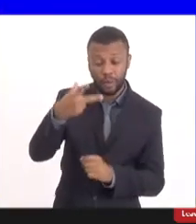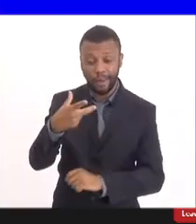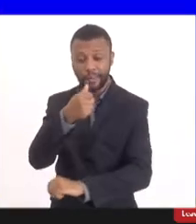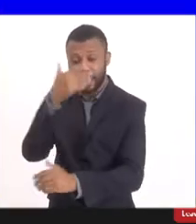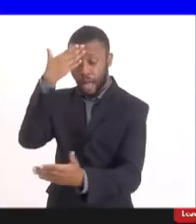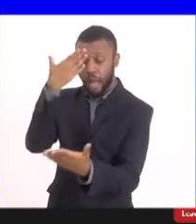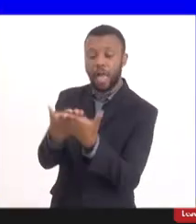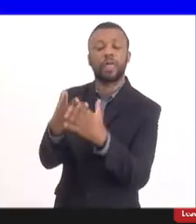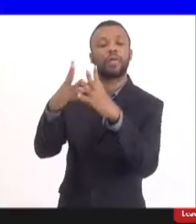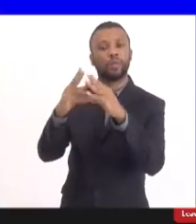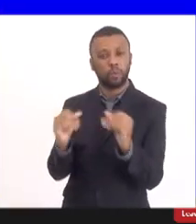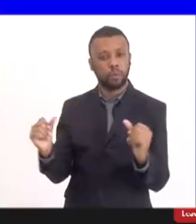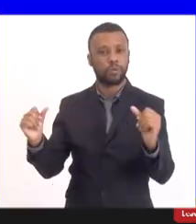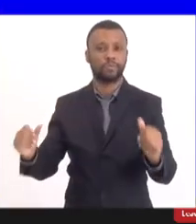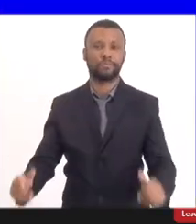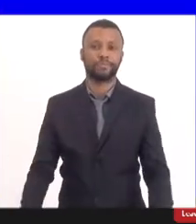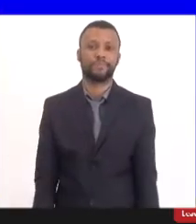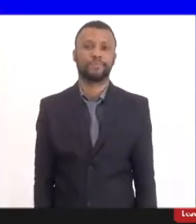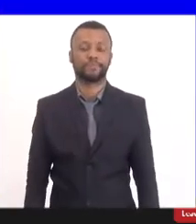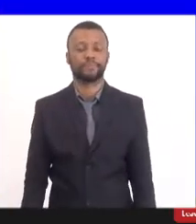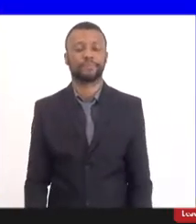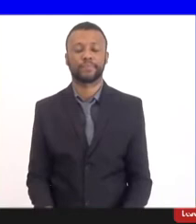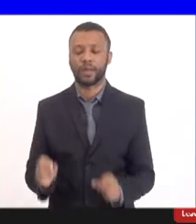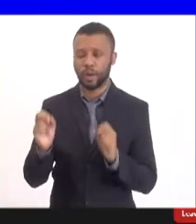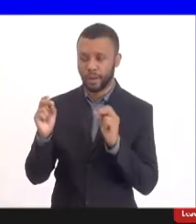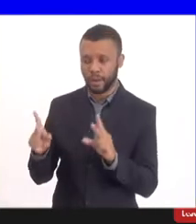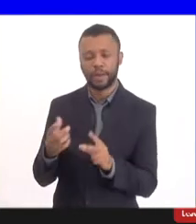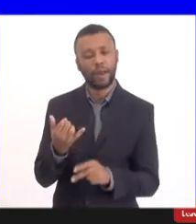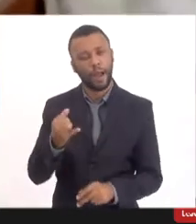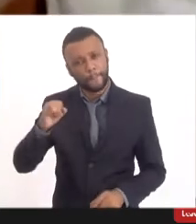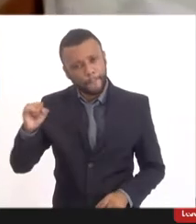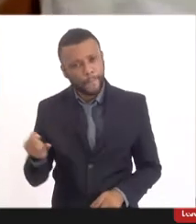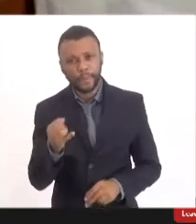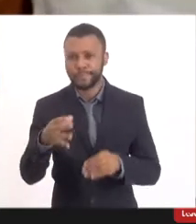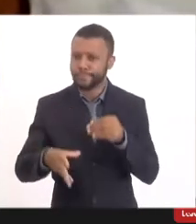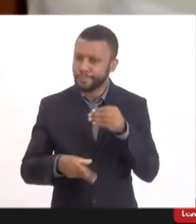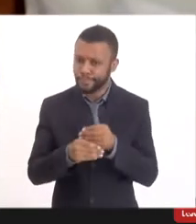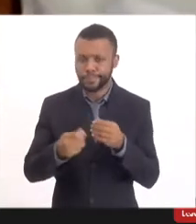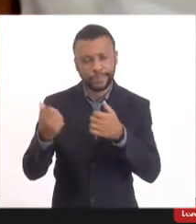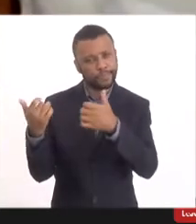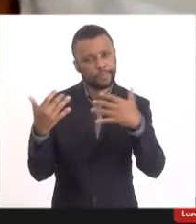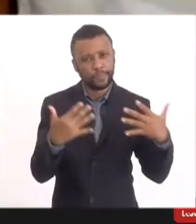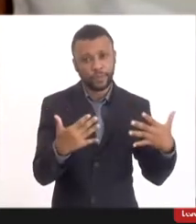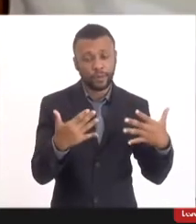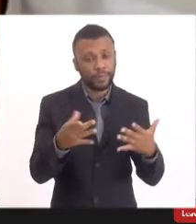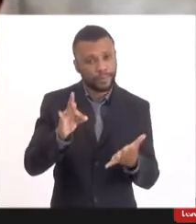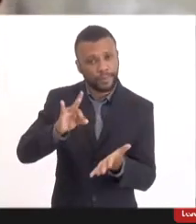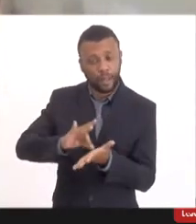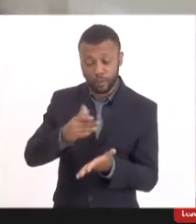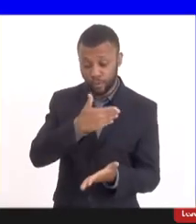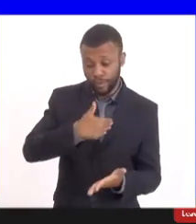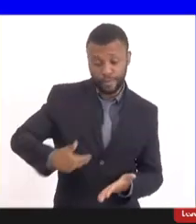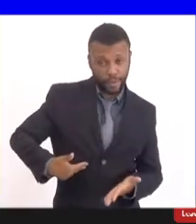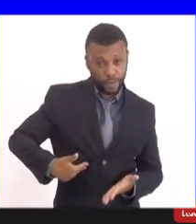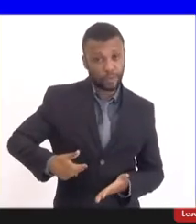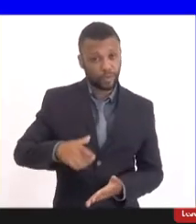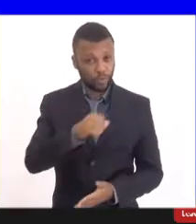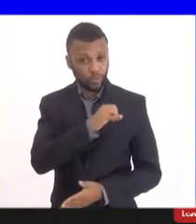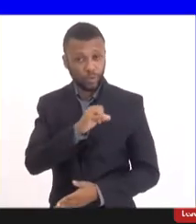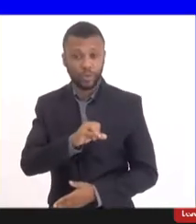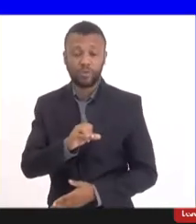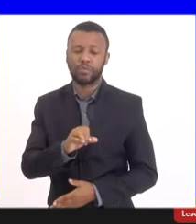Ok. Inclusive, deixa eu aproveitar para ressaltar aqui algo que o senhor disse e realmente, o governo do Estado em momento algum, gente,